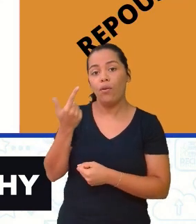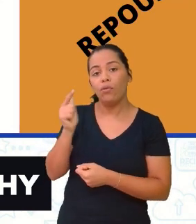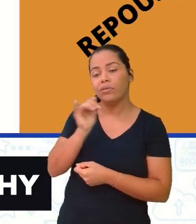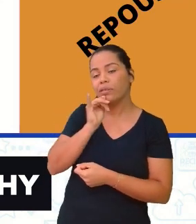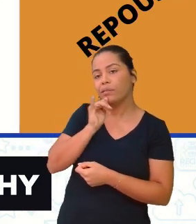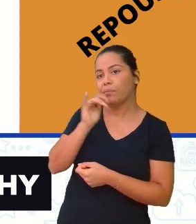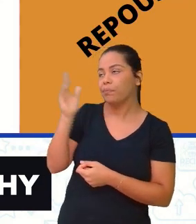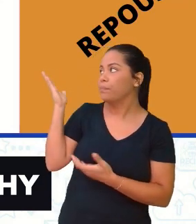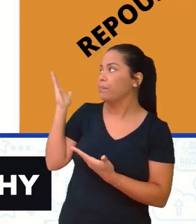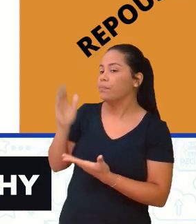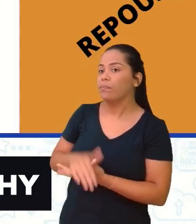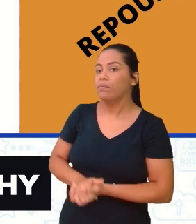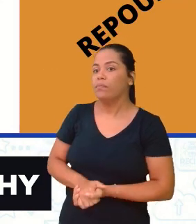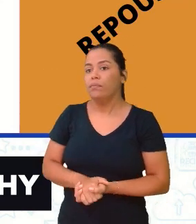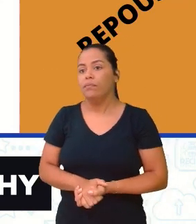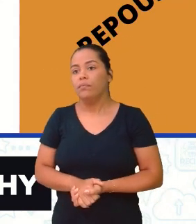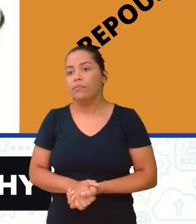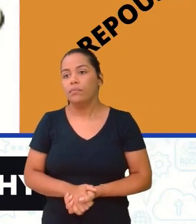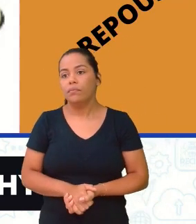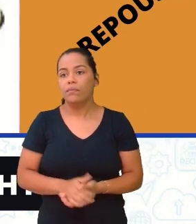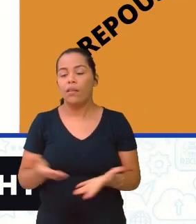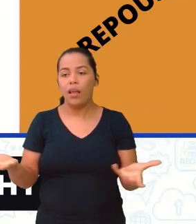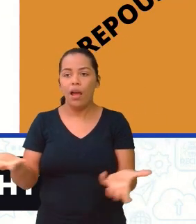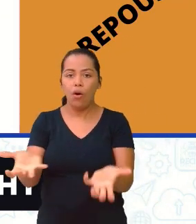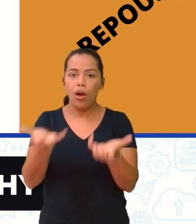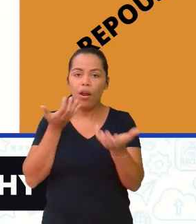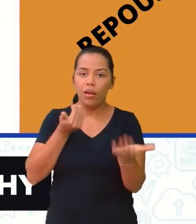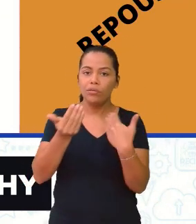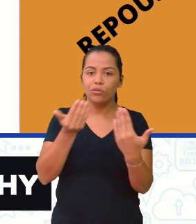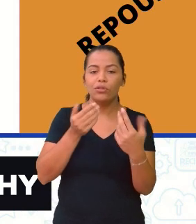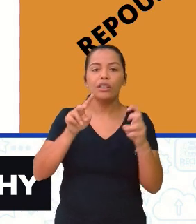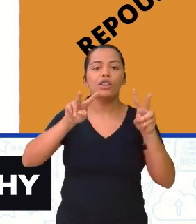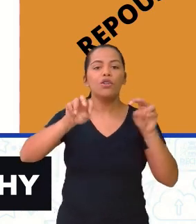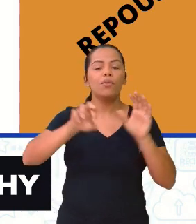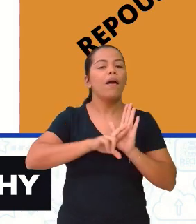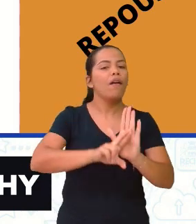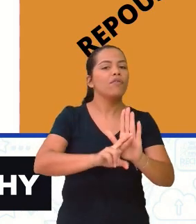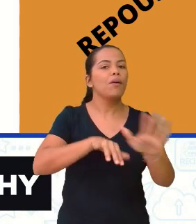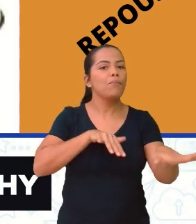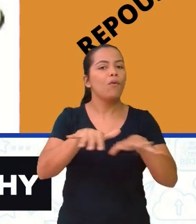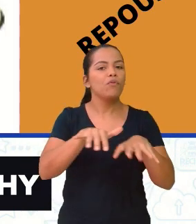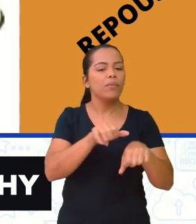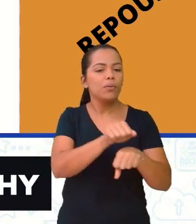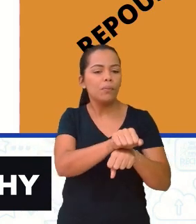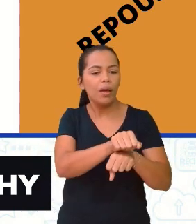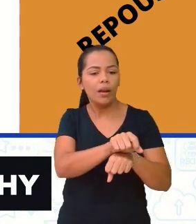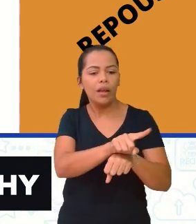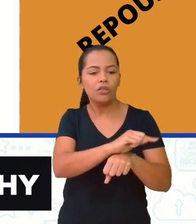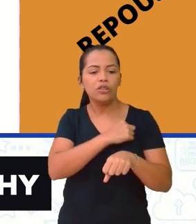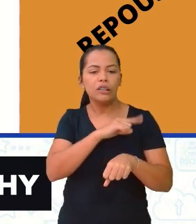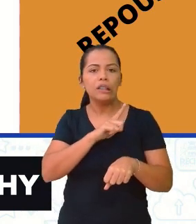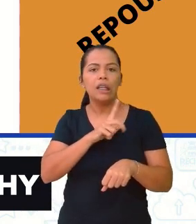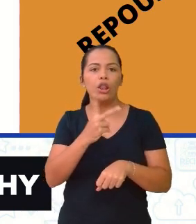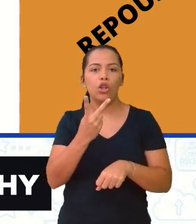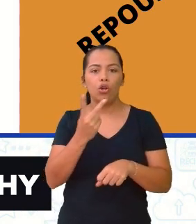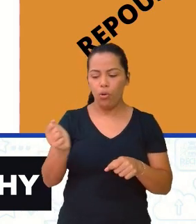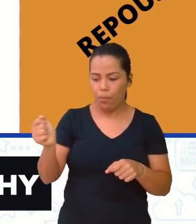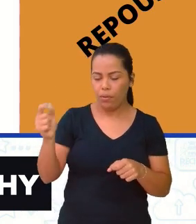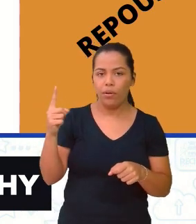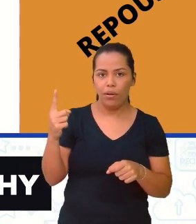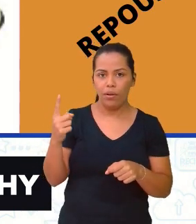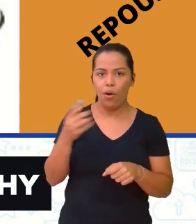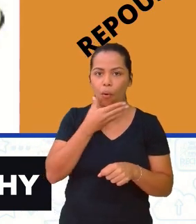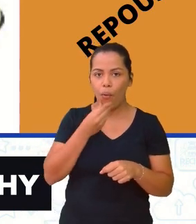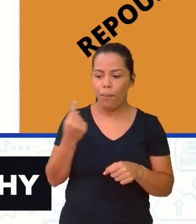nesse exemplo, eu quero discutir com vocês referencial movimento e repouso. Então, temos dois senhores transportando aí um